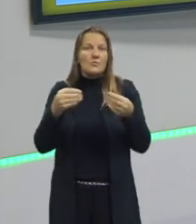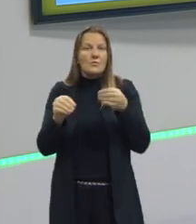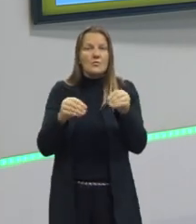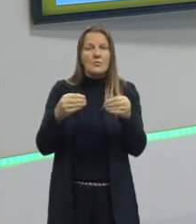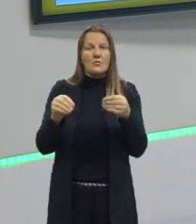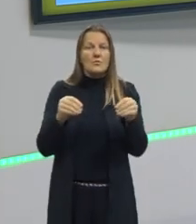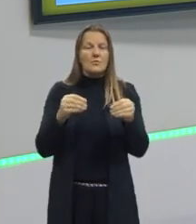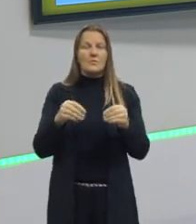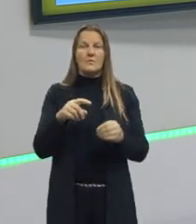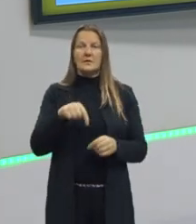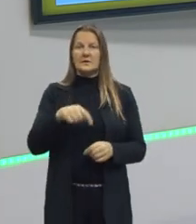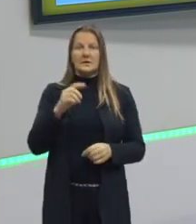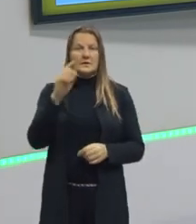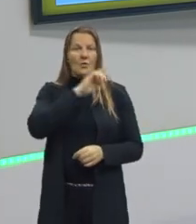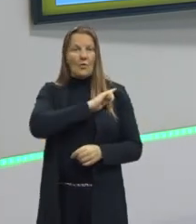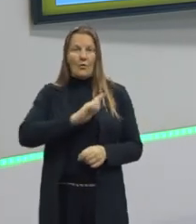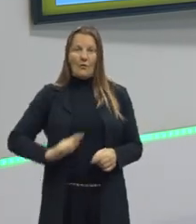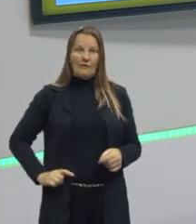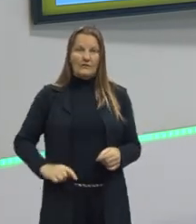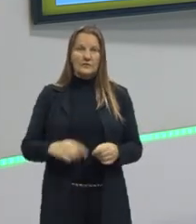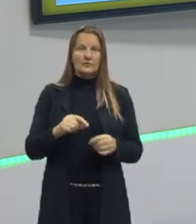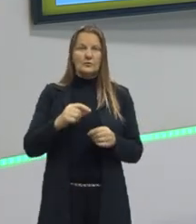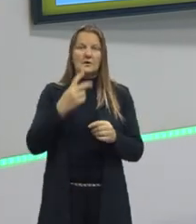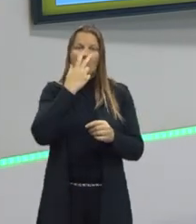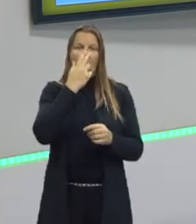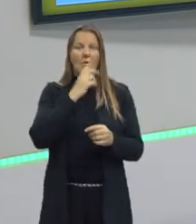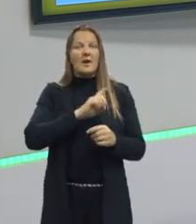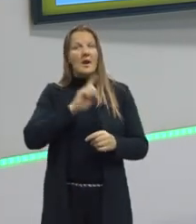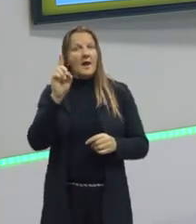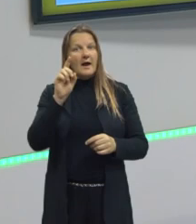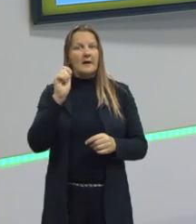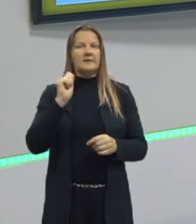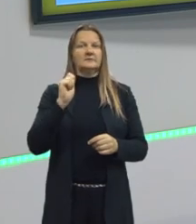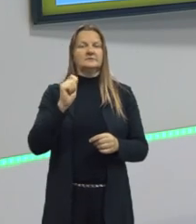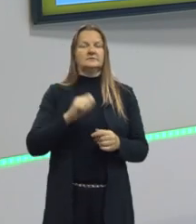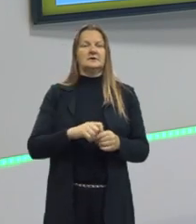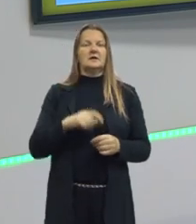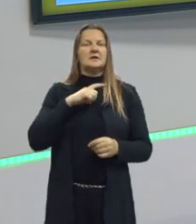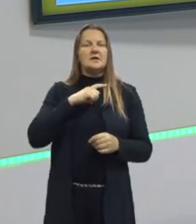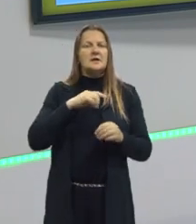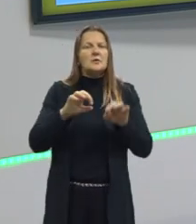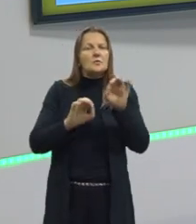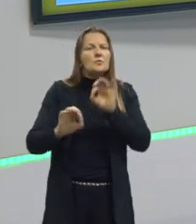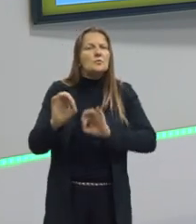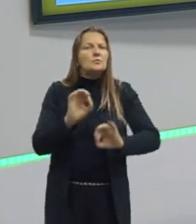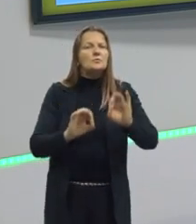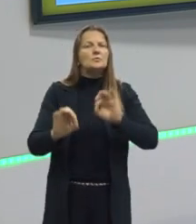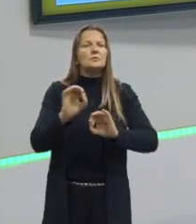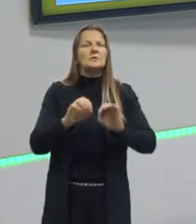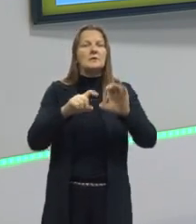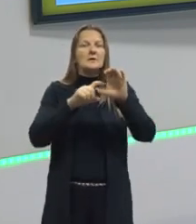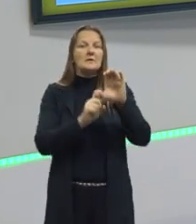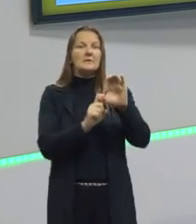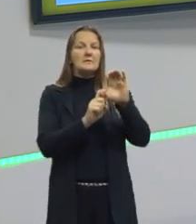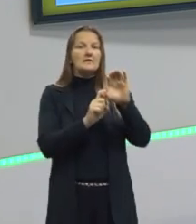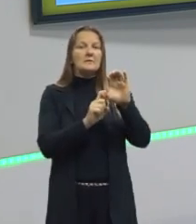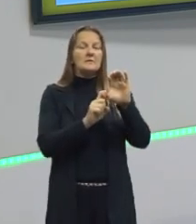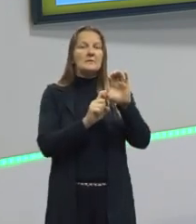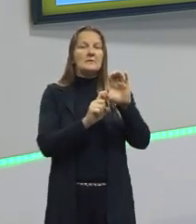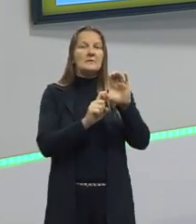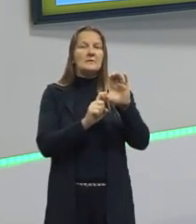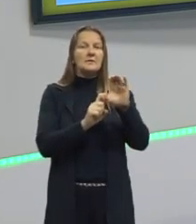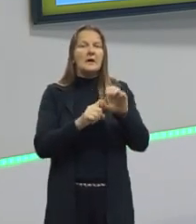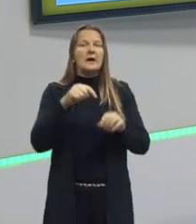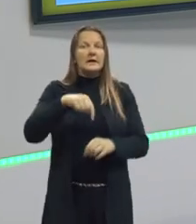antagônico, vamos dizer assim. Tem ali uma formação e esse déficit de conta corrente o Brasil